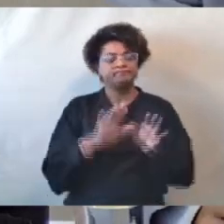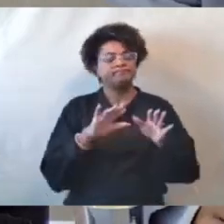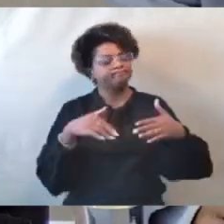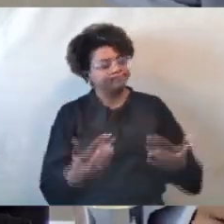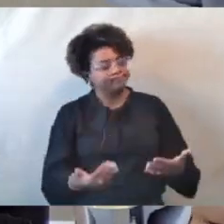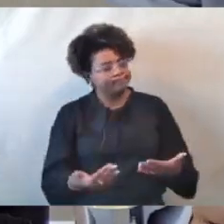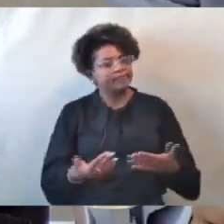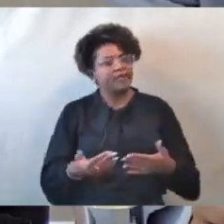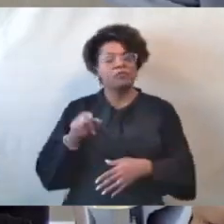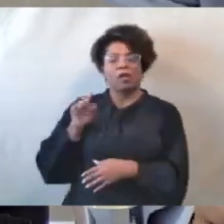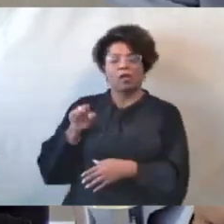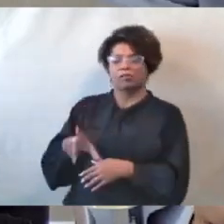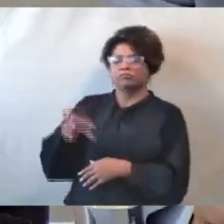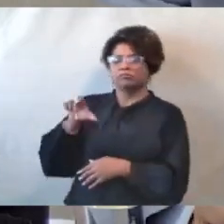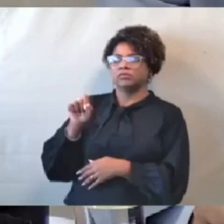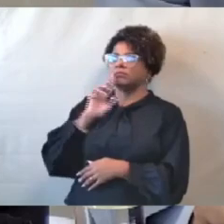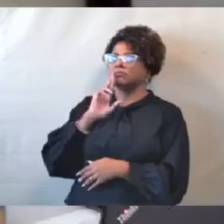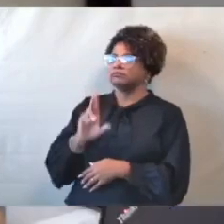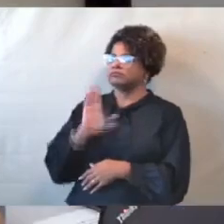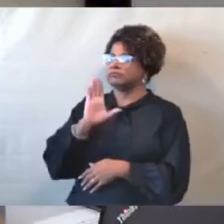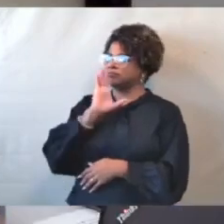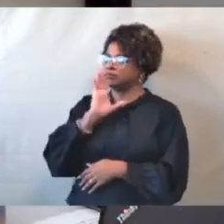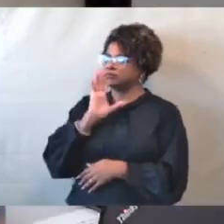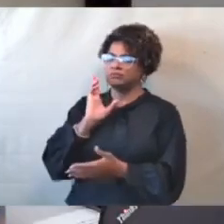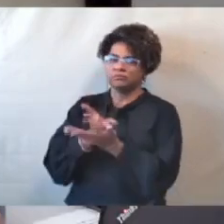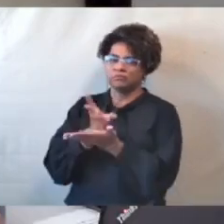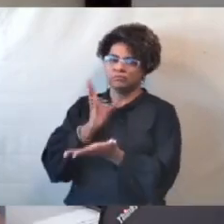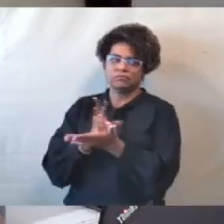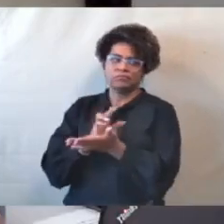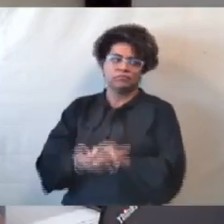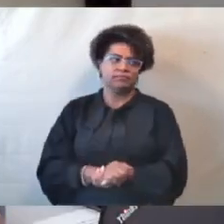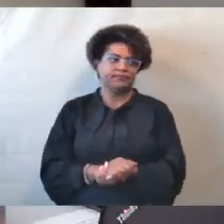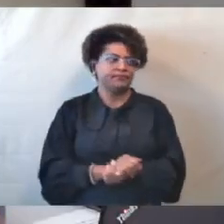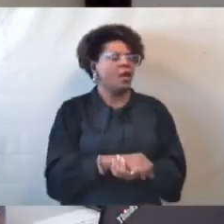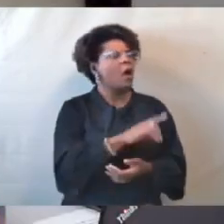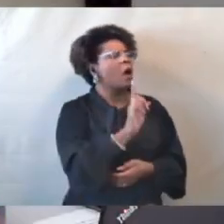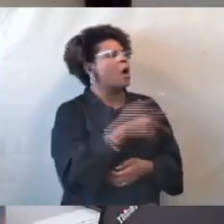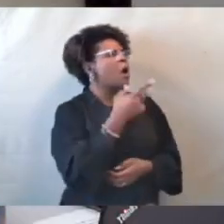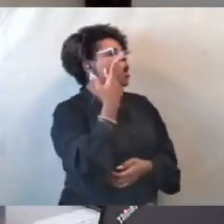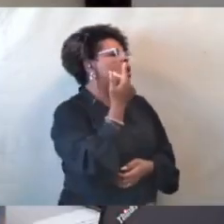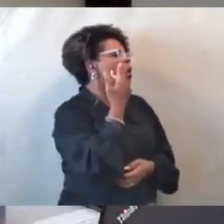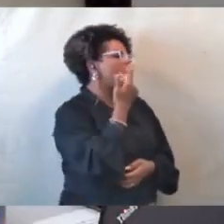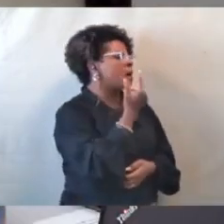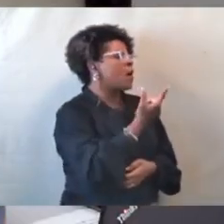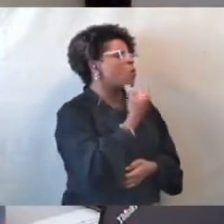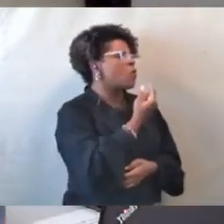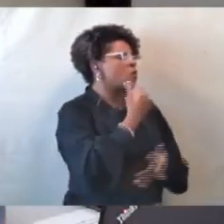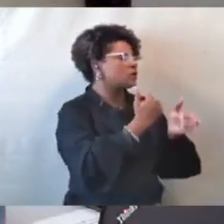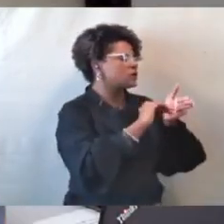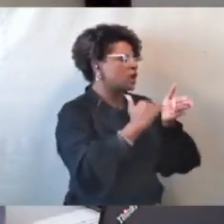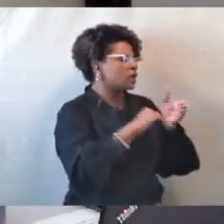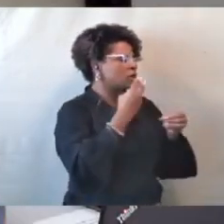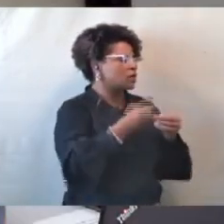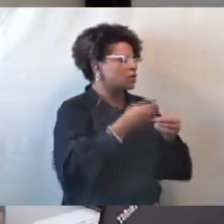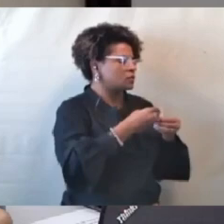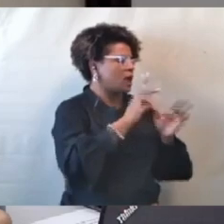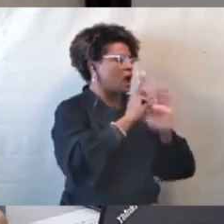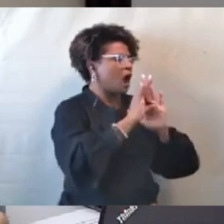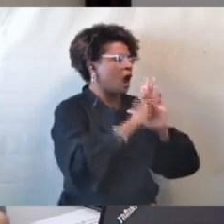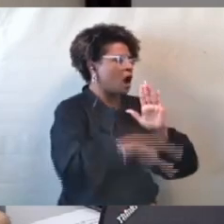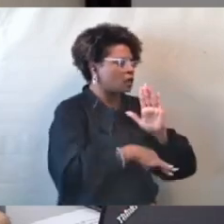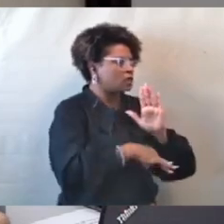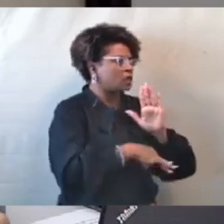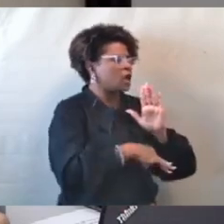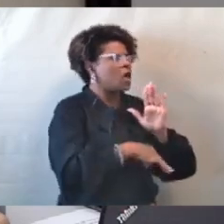permanecer em silêncio. É comum que os secretários municipais assinem documentos sem data nos processos administrativos?